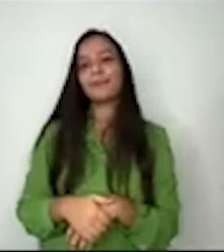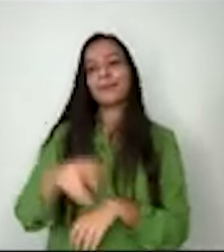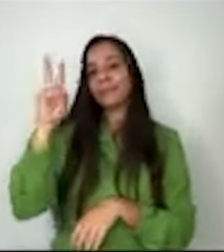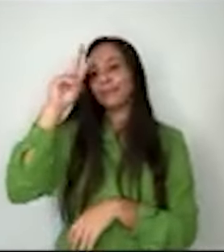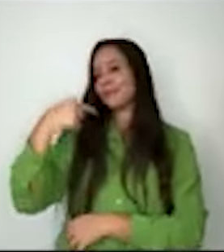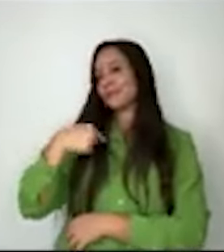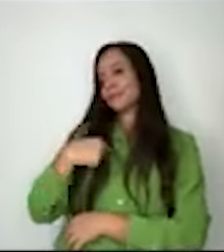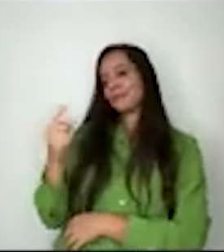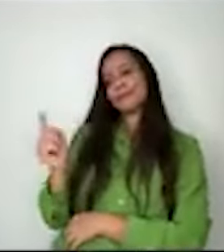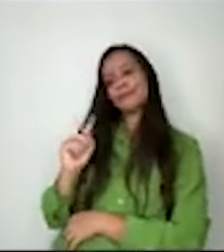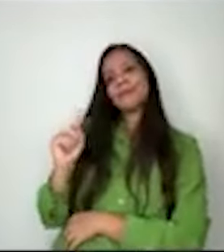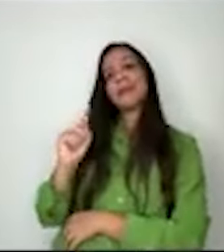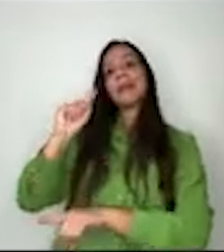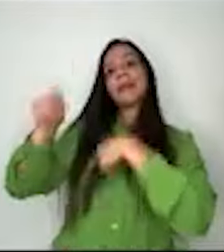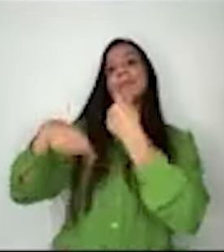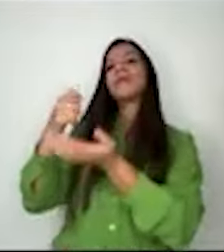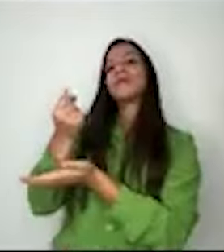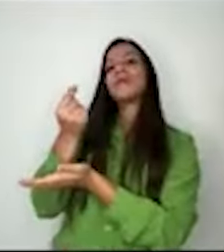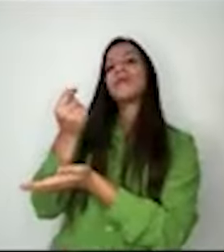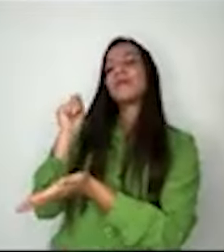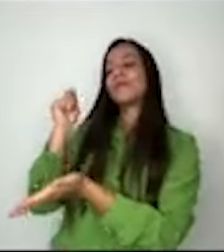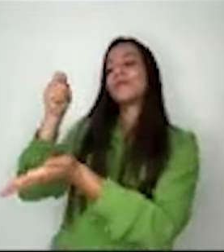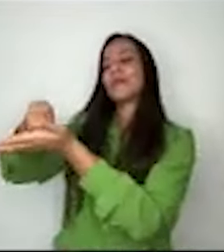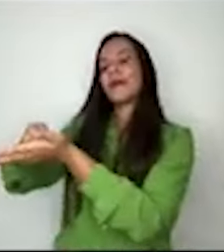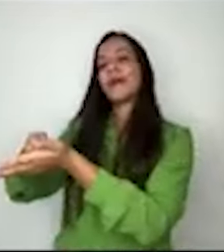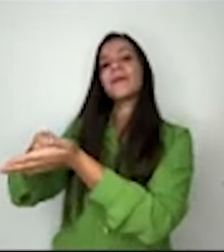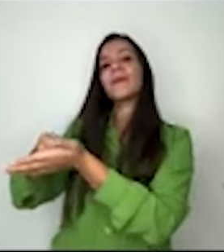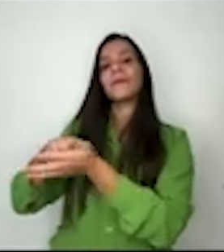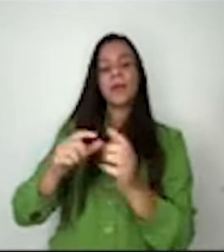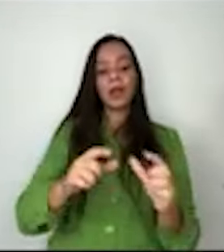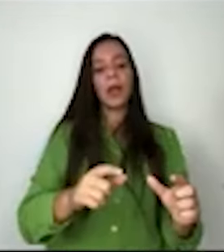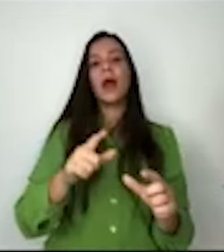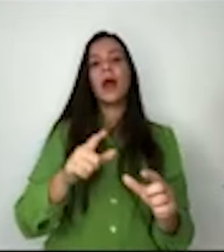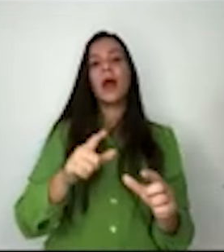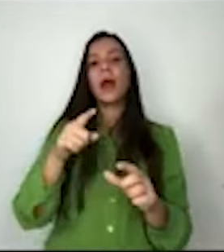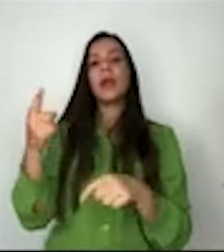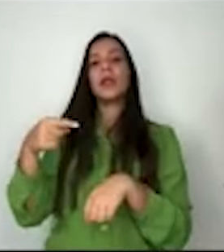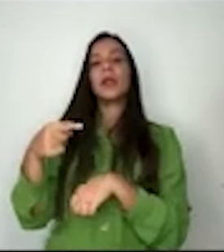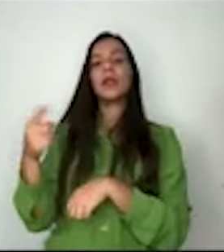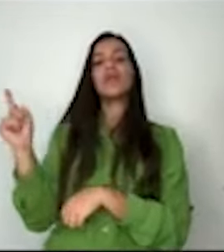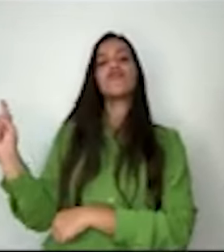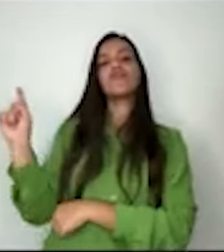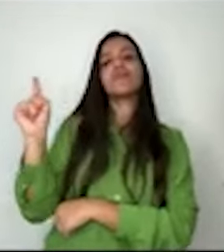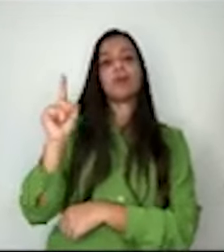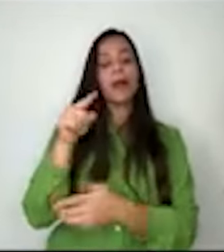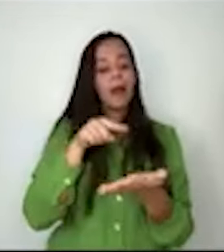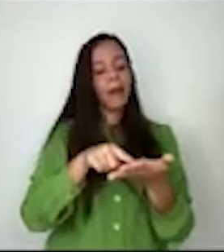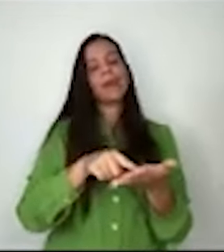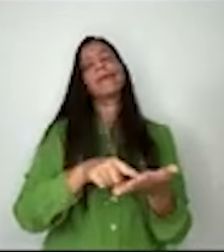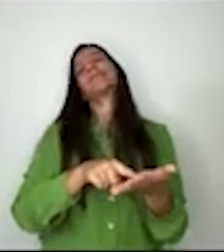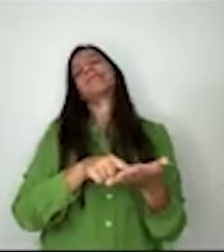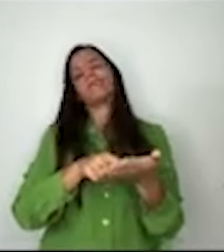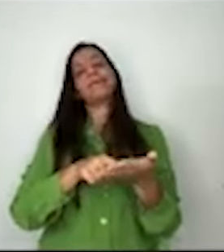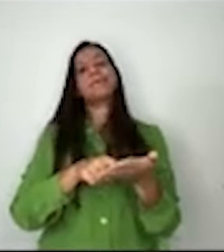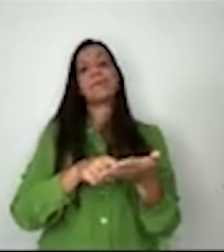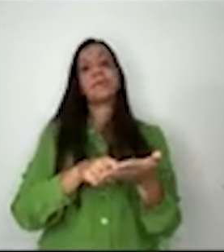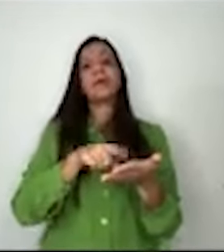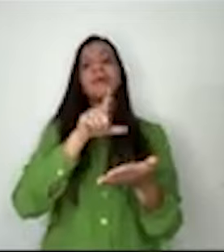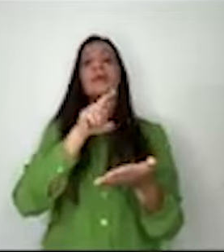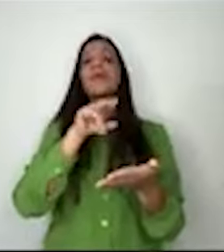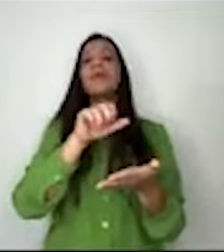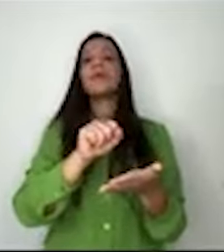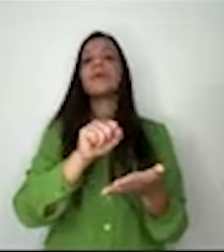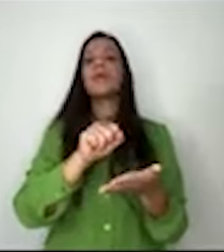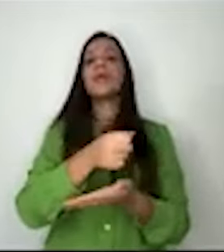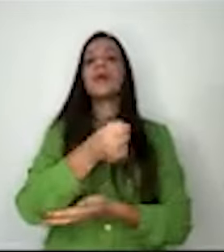Quando eu paguei a conta, eu entreguei o meu cartão de crédito, ele voltou com um ar triunfante e falou, aham, Luiz Roberto, locutor